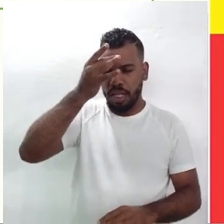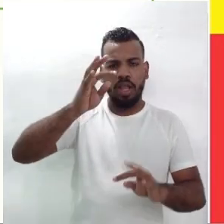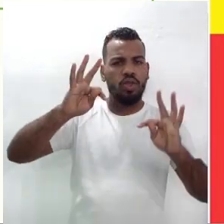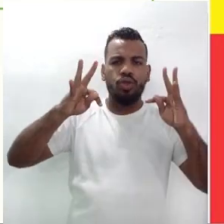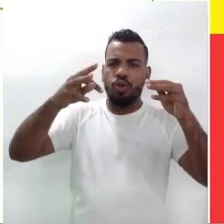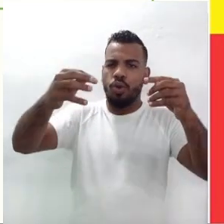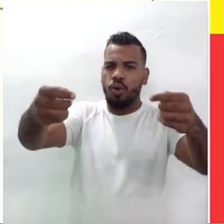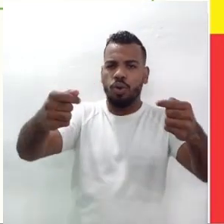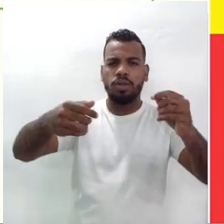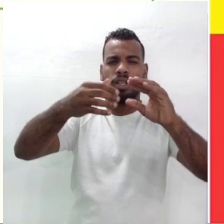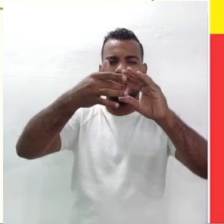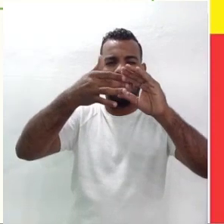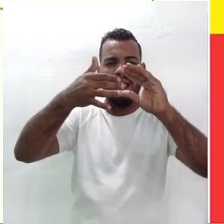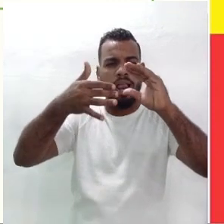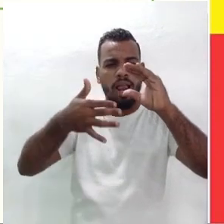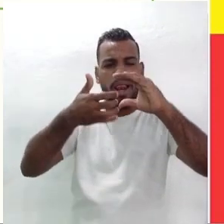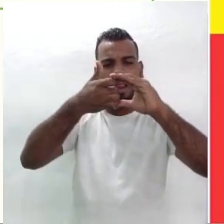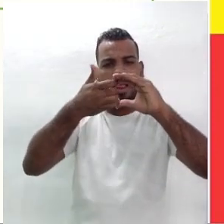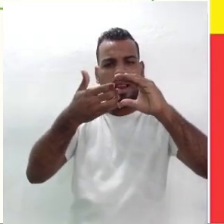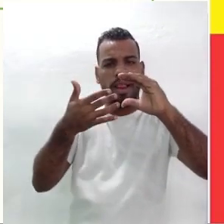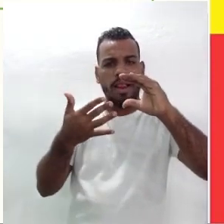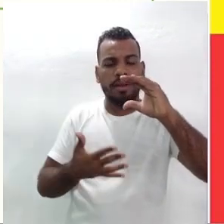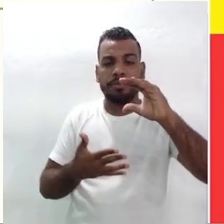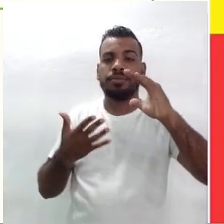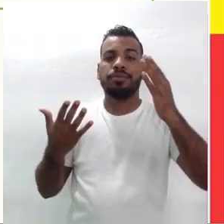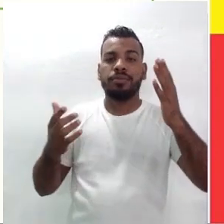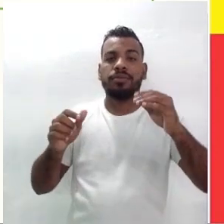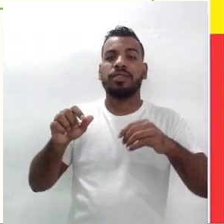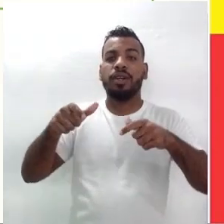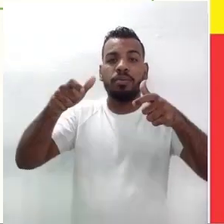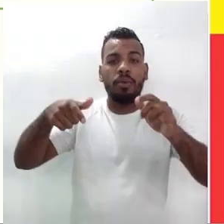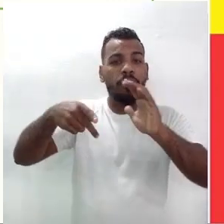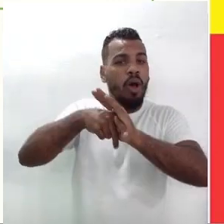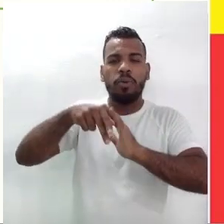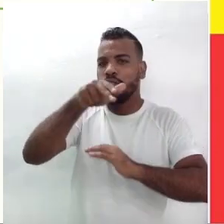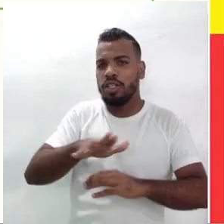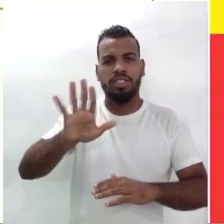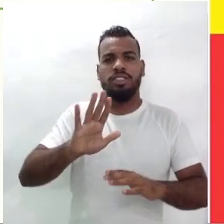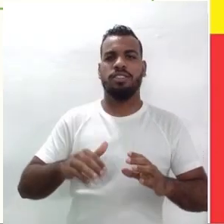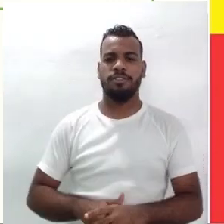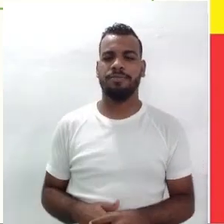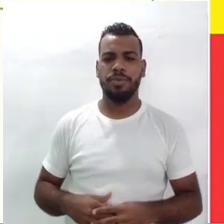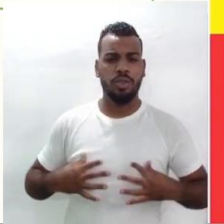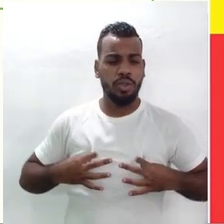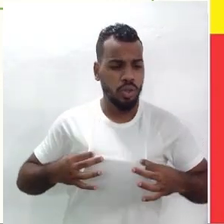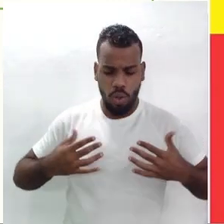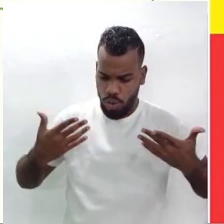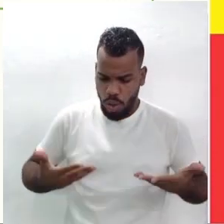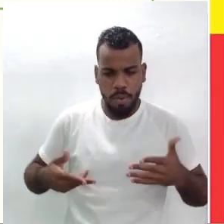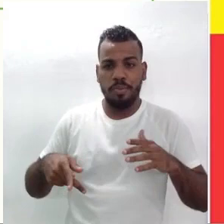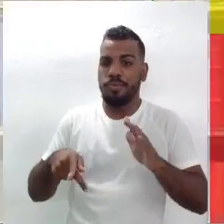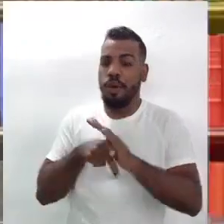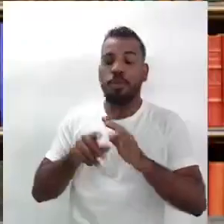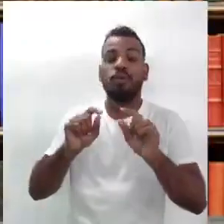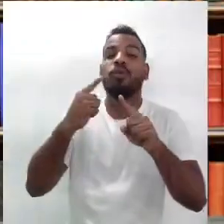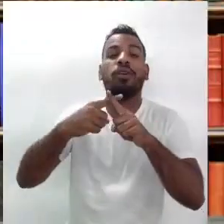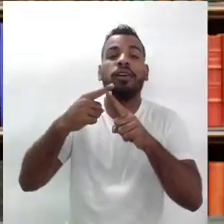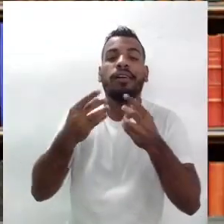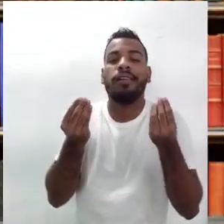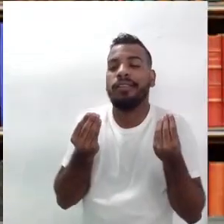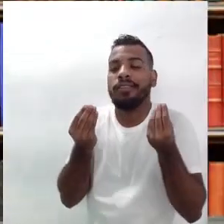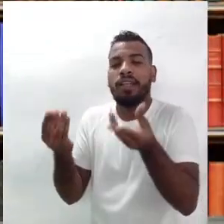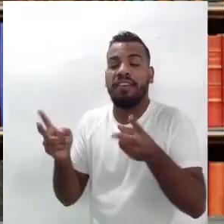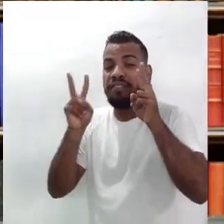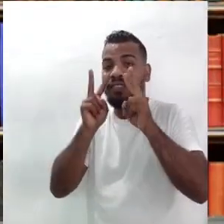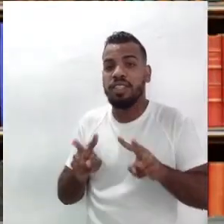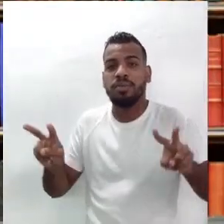cênica dos cenários tipicamente nordestinos. Então, ele dá visibilidade àquilo que